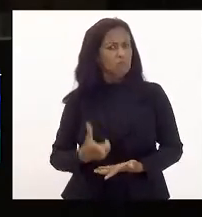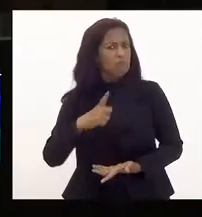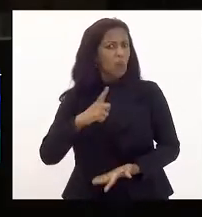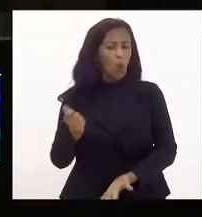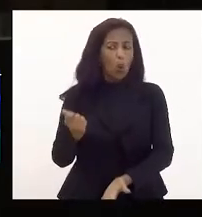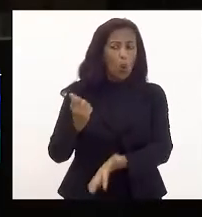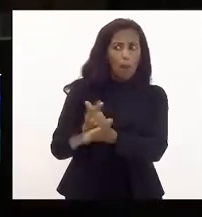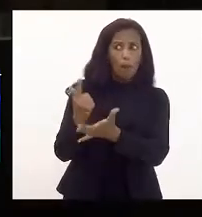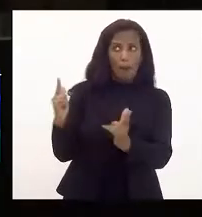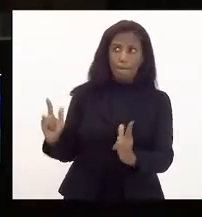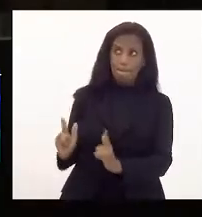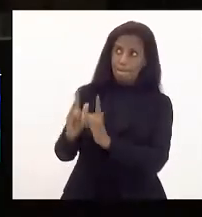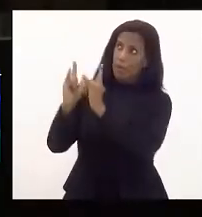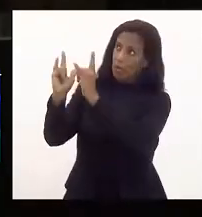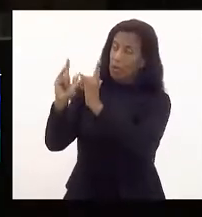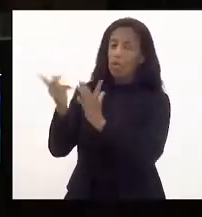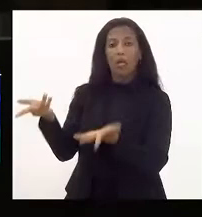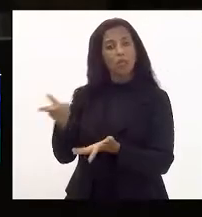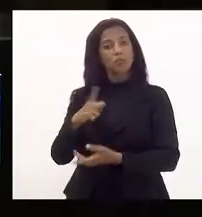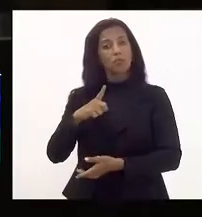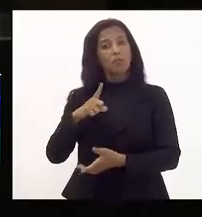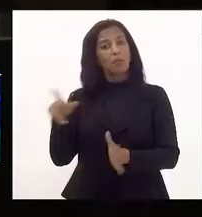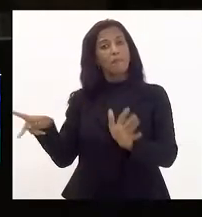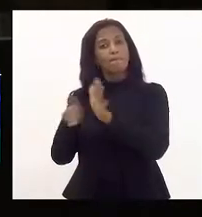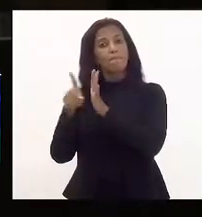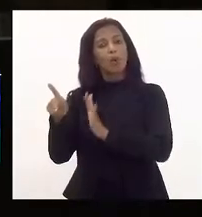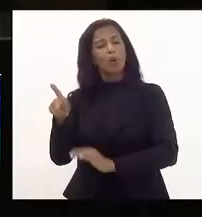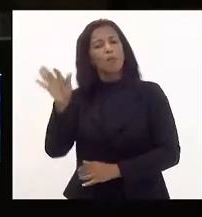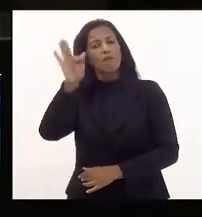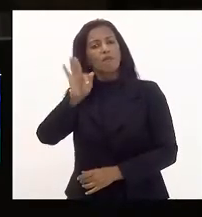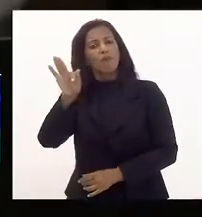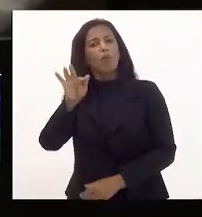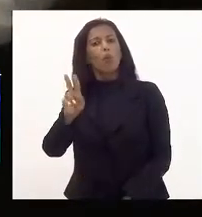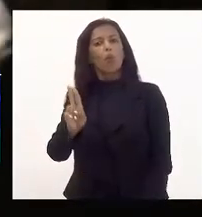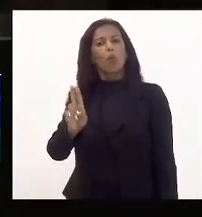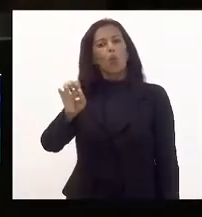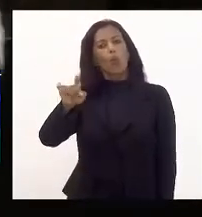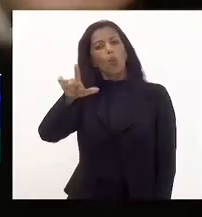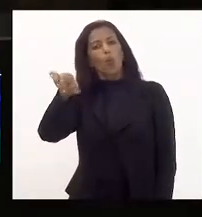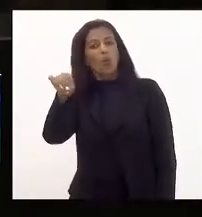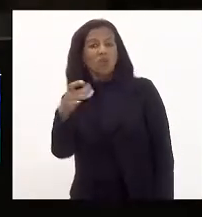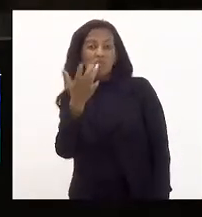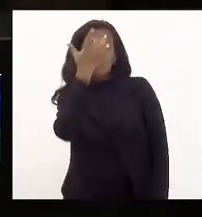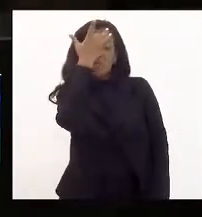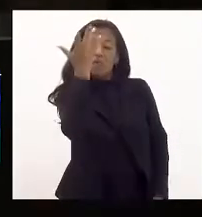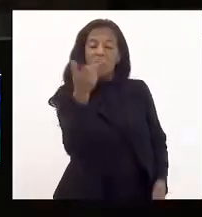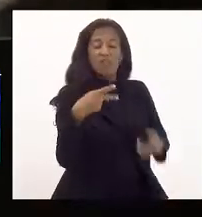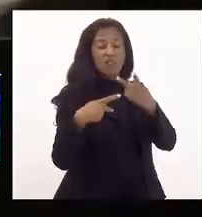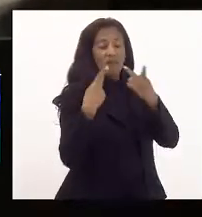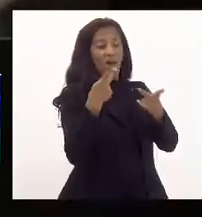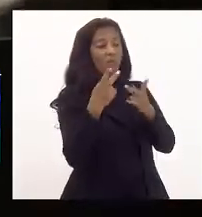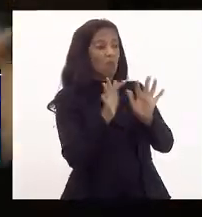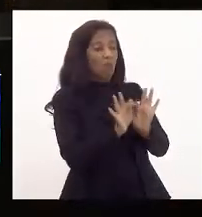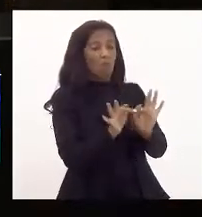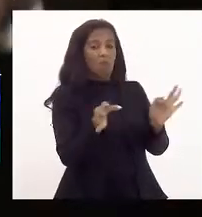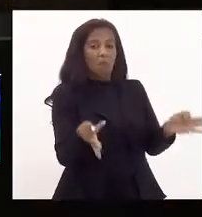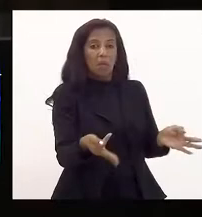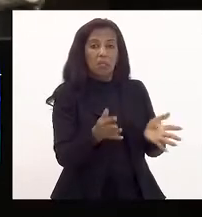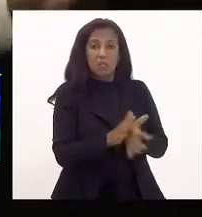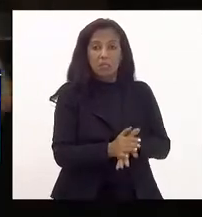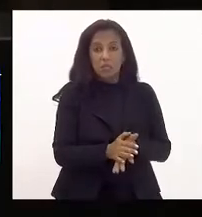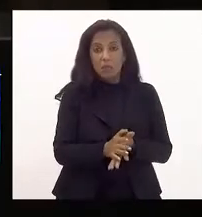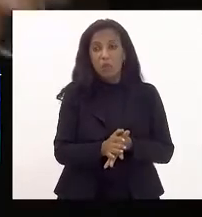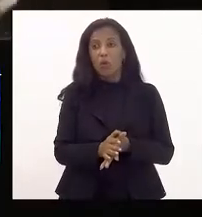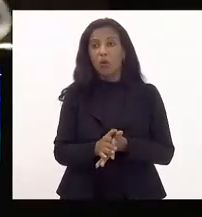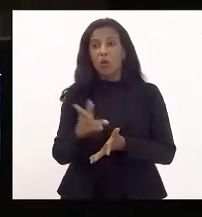Comprar o prédio da Mosse Baixo para ter o campus da UESO. Mas é mais fácil fazer a demagogia mais simples. sufocou os